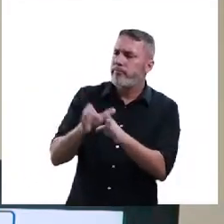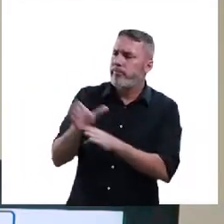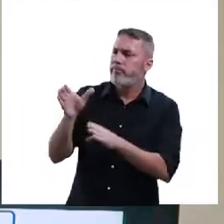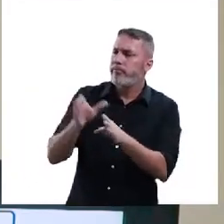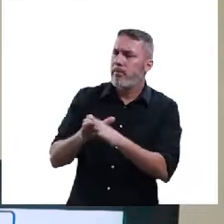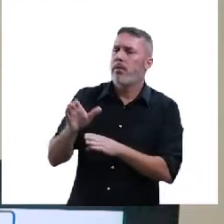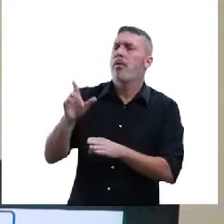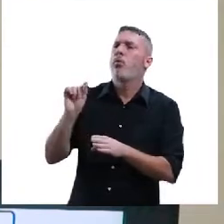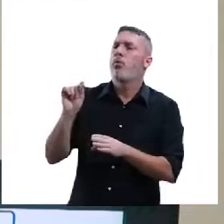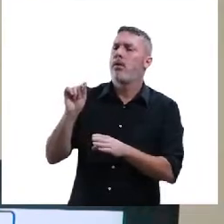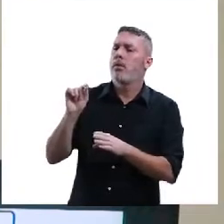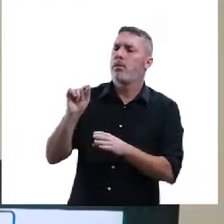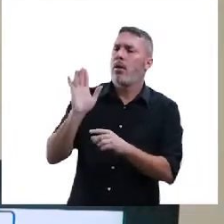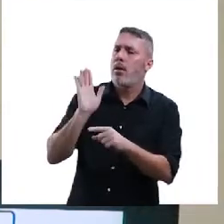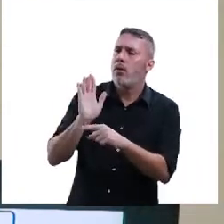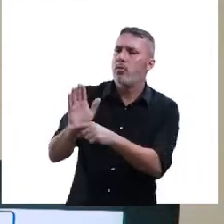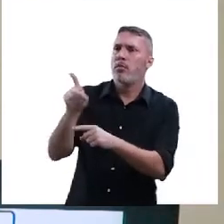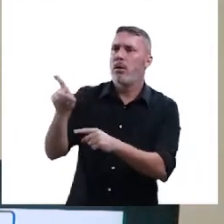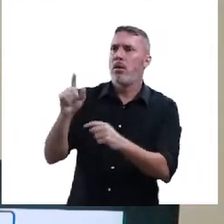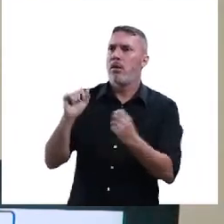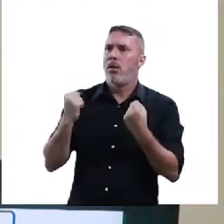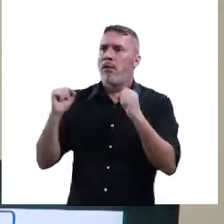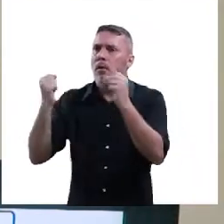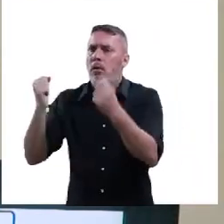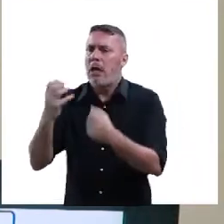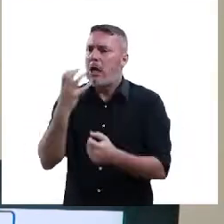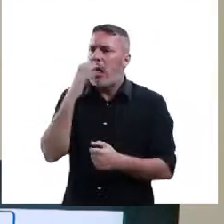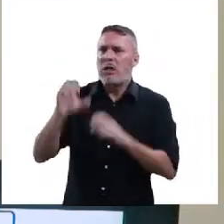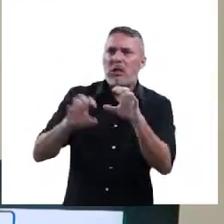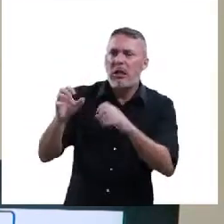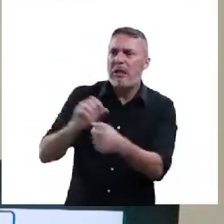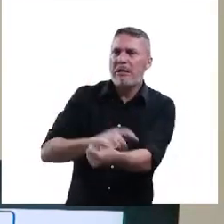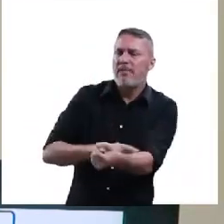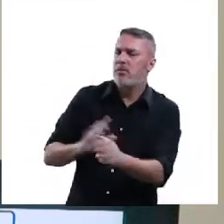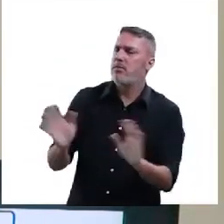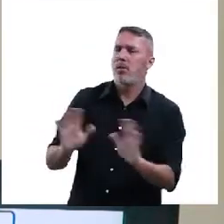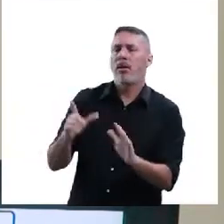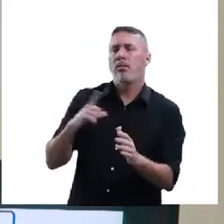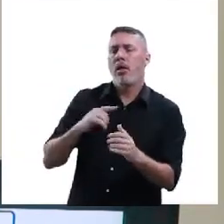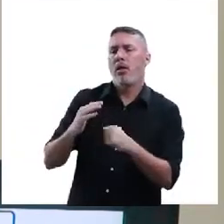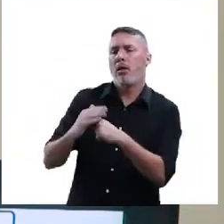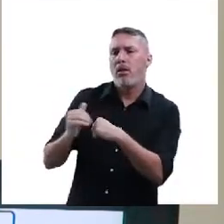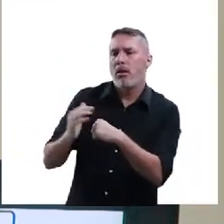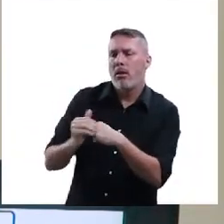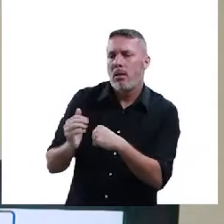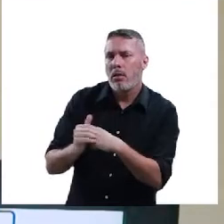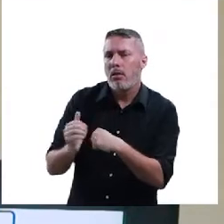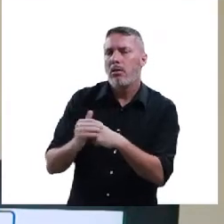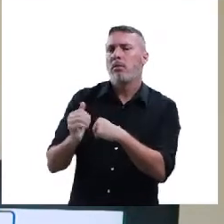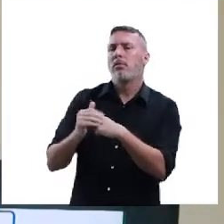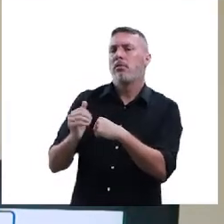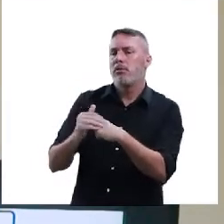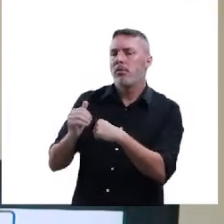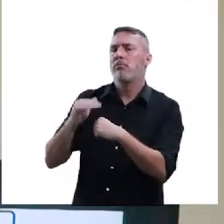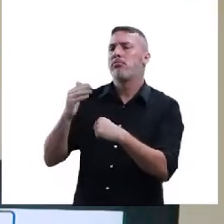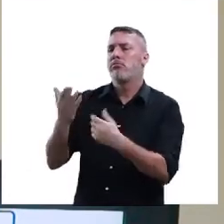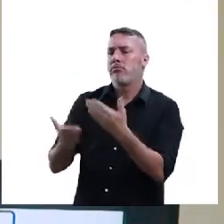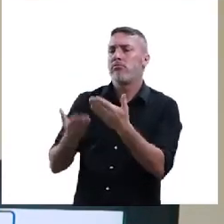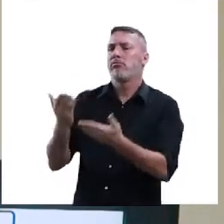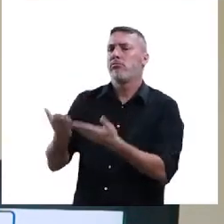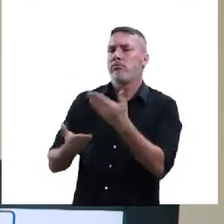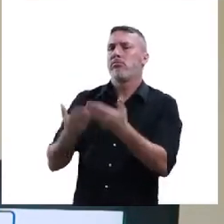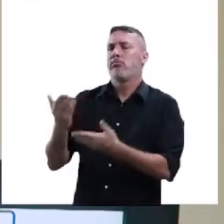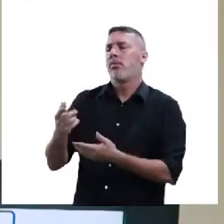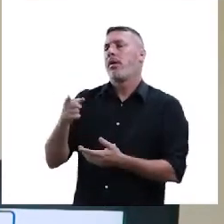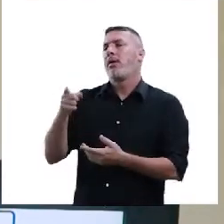pertinente, que não tem como tirar esse trabalho deles, eles ajudam a nossa sociedade em busca de drogas, ok? Mas,